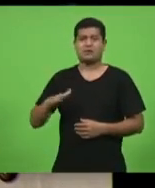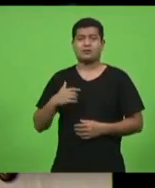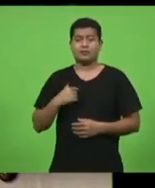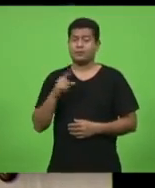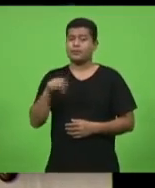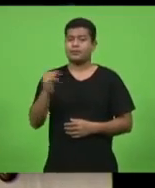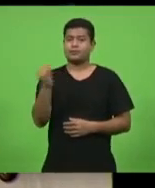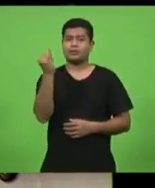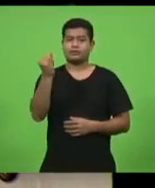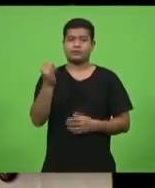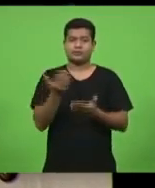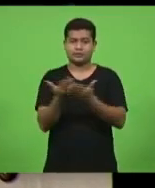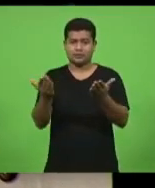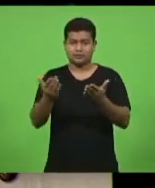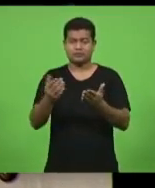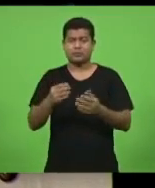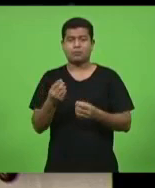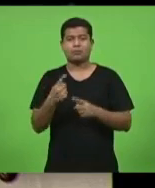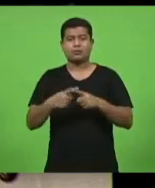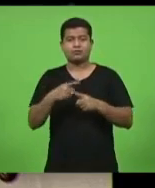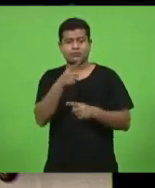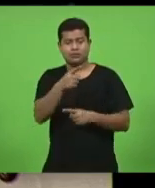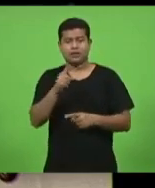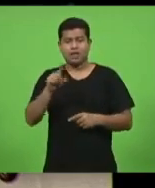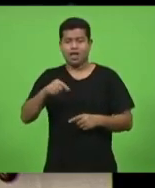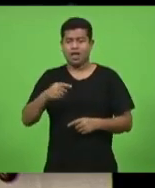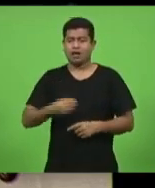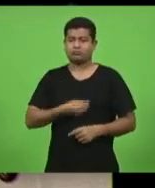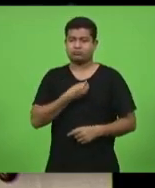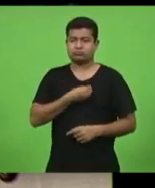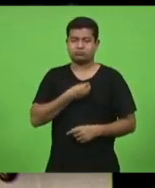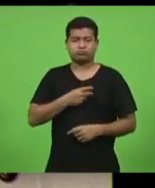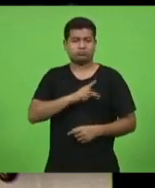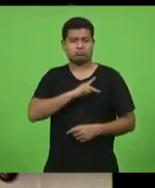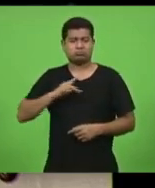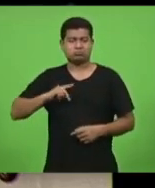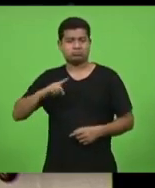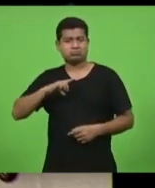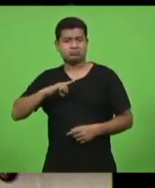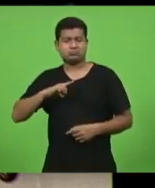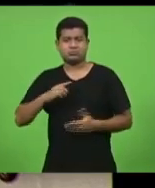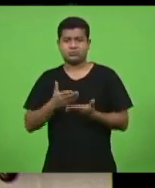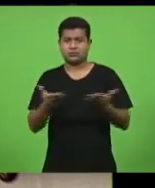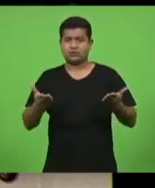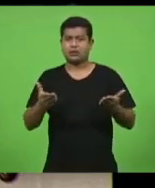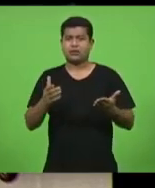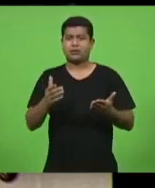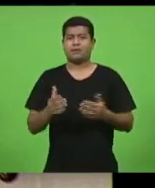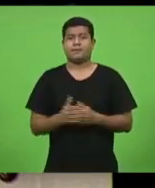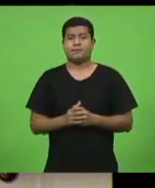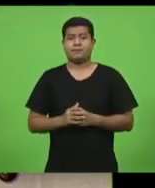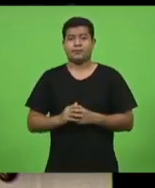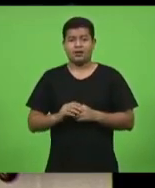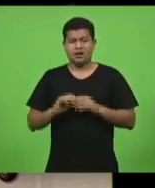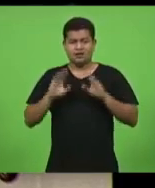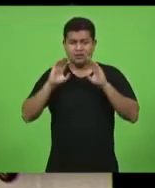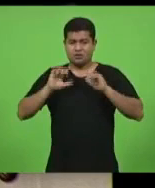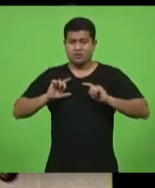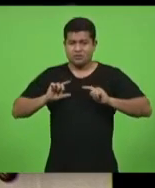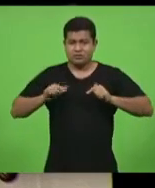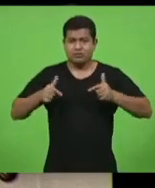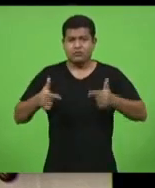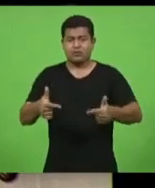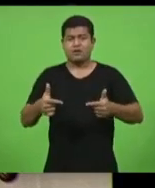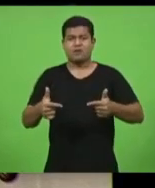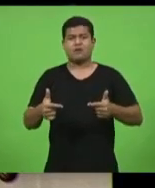conhecimento que você tem traz a todo o povo catarinense esse exemplo de dedicação e empenho que você tem nessa